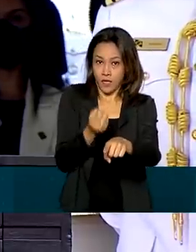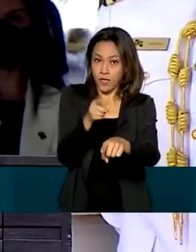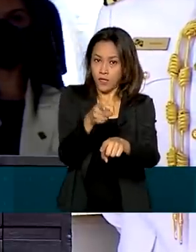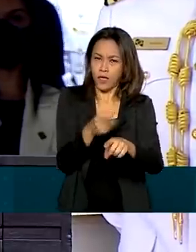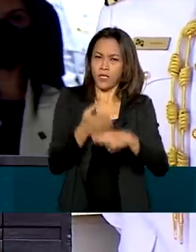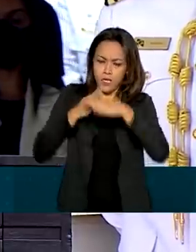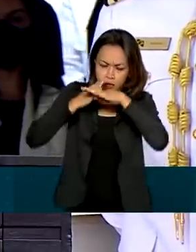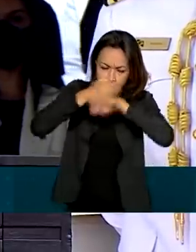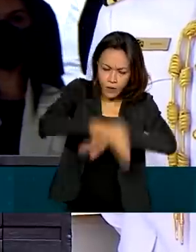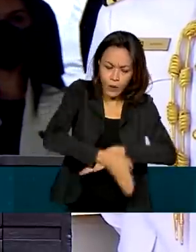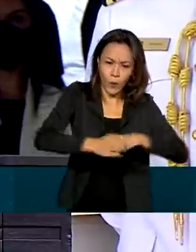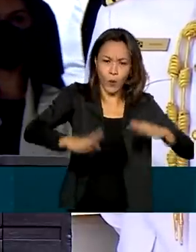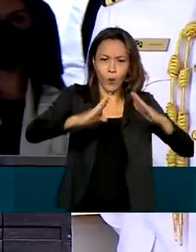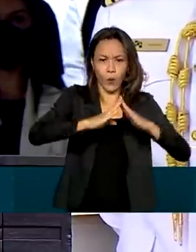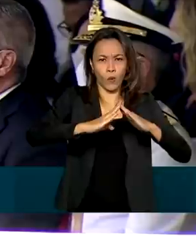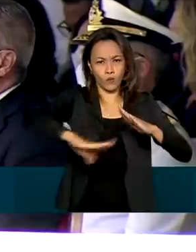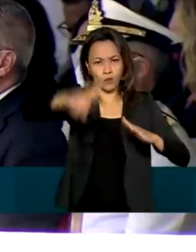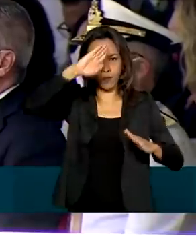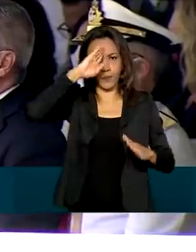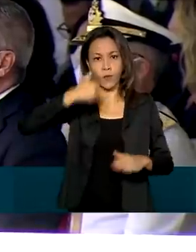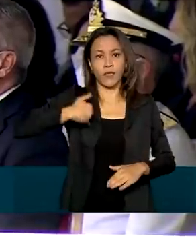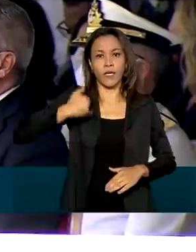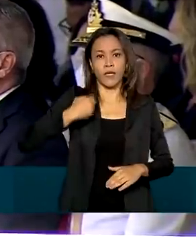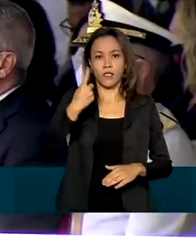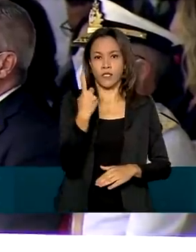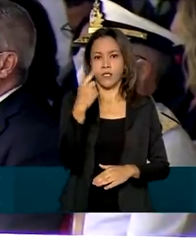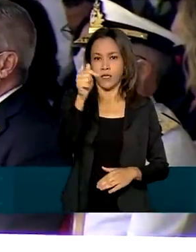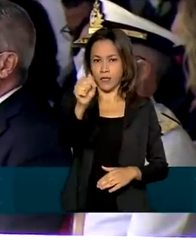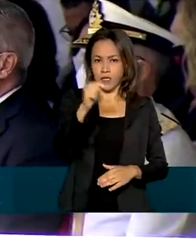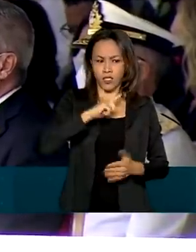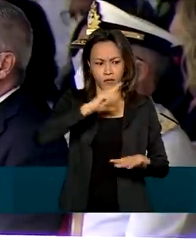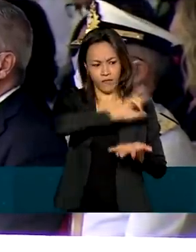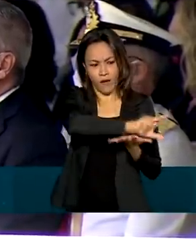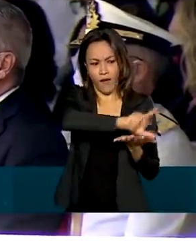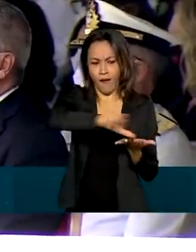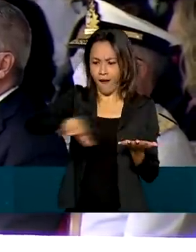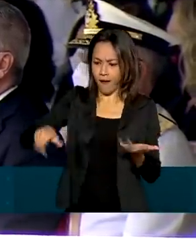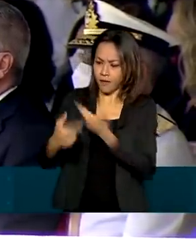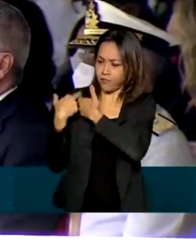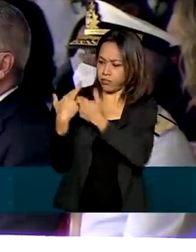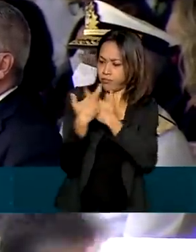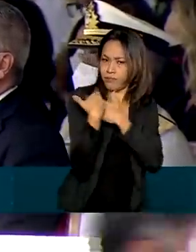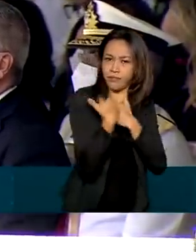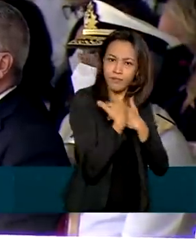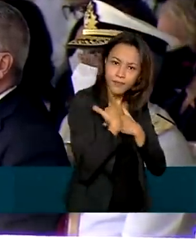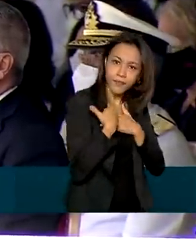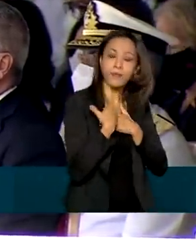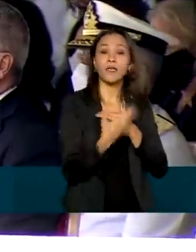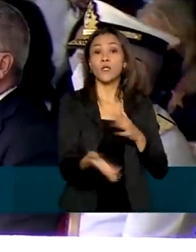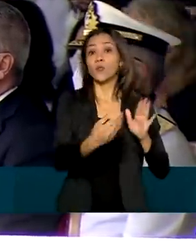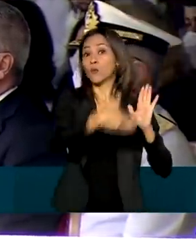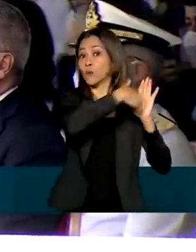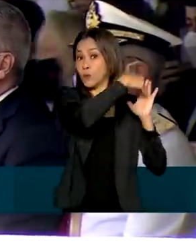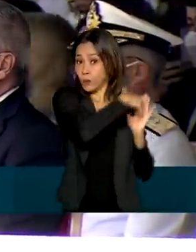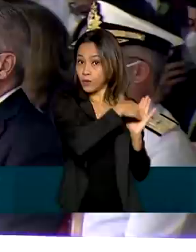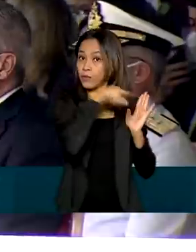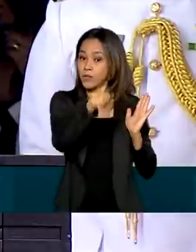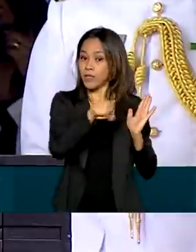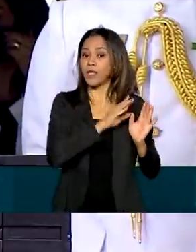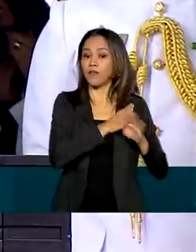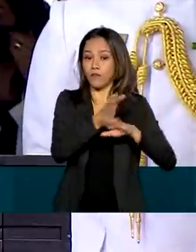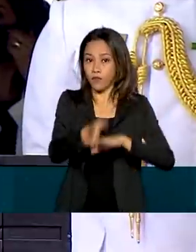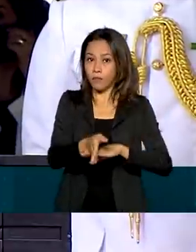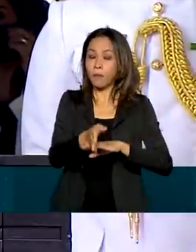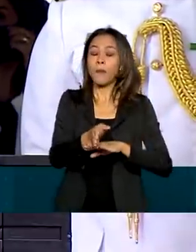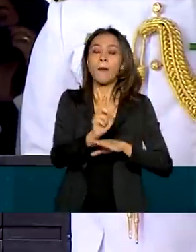na escola naval aos 17. Assumiu várias funções. Nos últimos anos, na passagem pelo Ministério da Defesa,